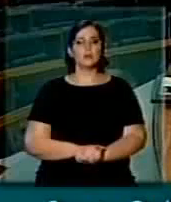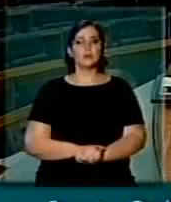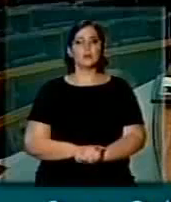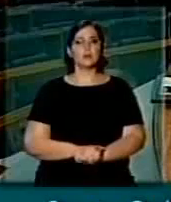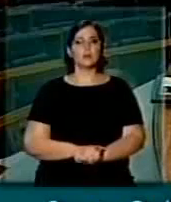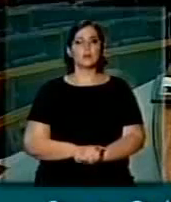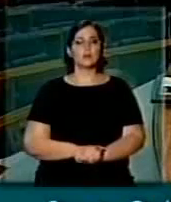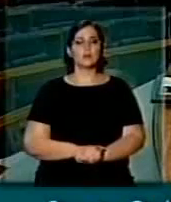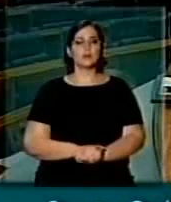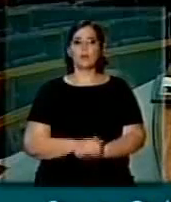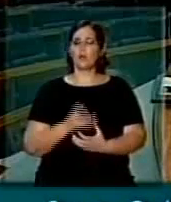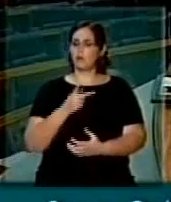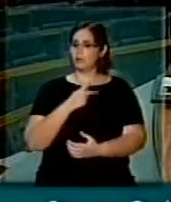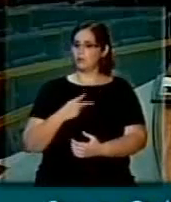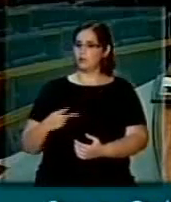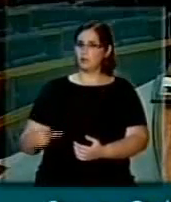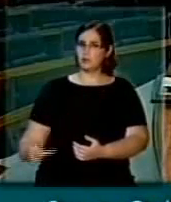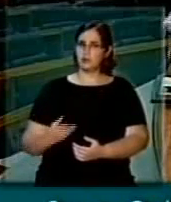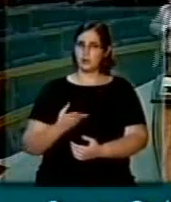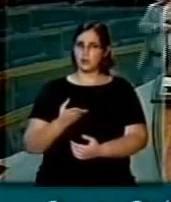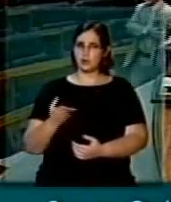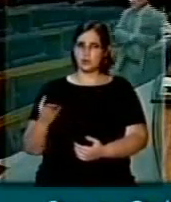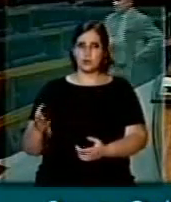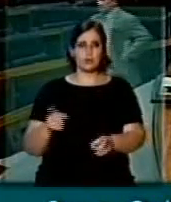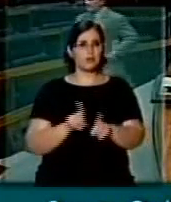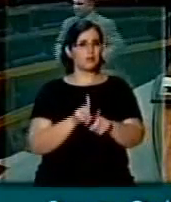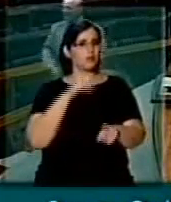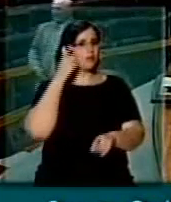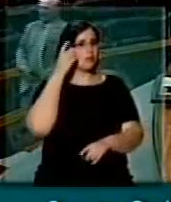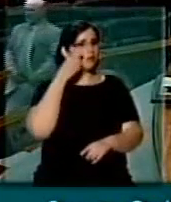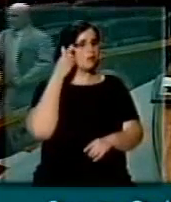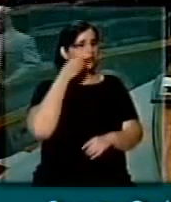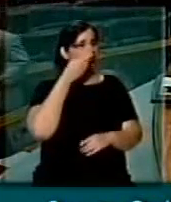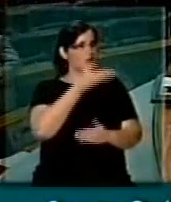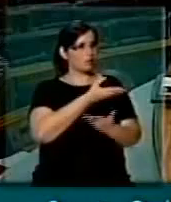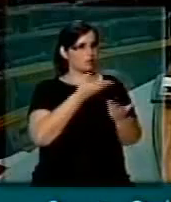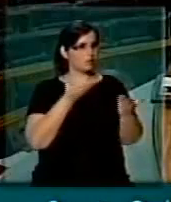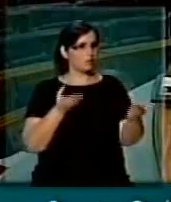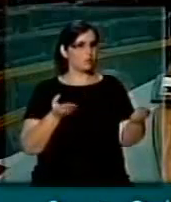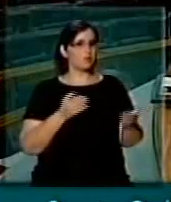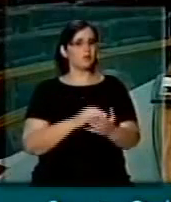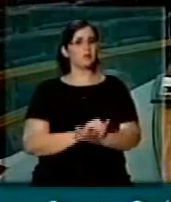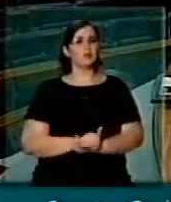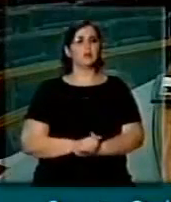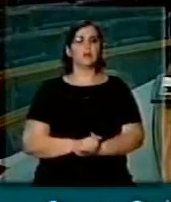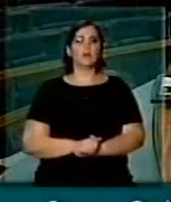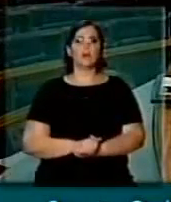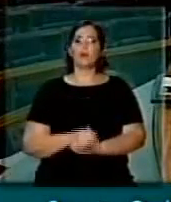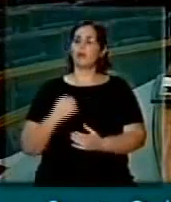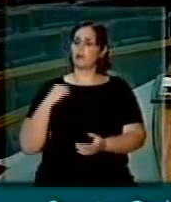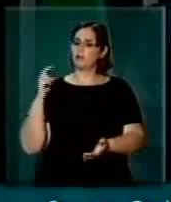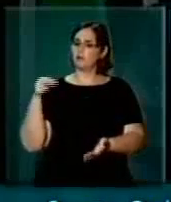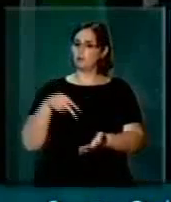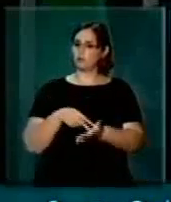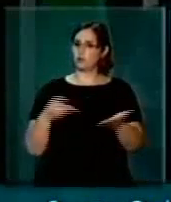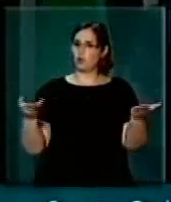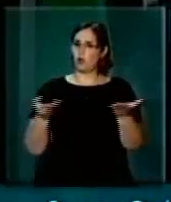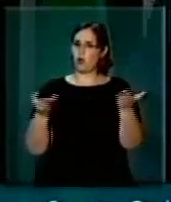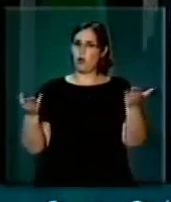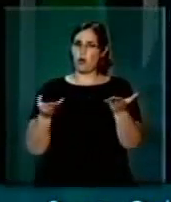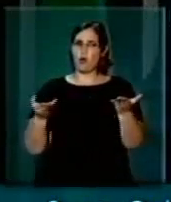Senhor Presidente, senhores e senhoras deputadas, eu venho à tribuna